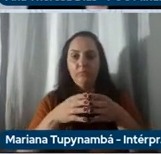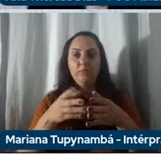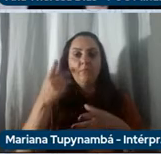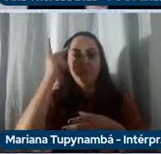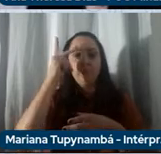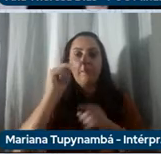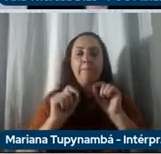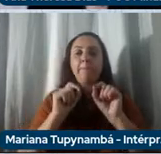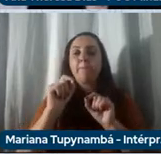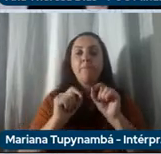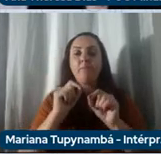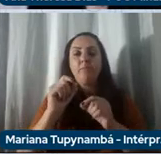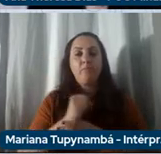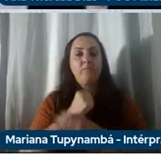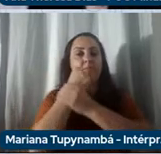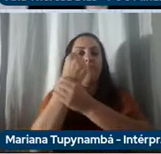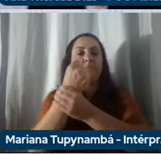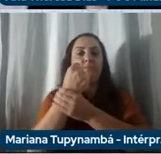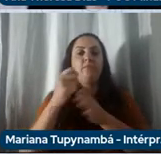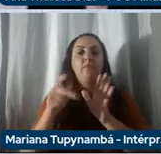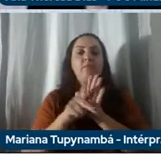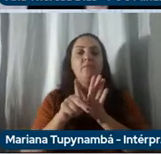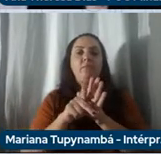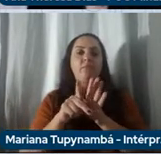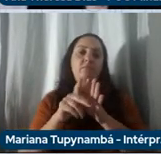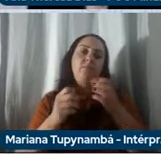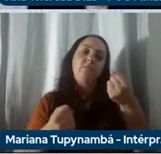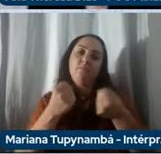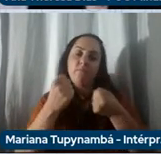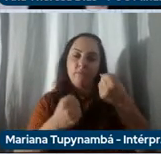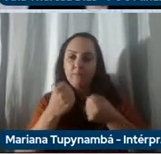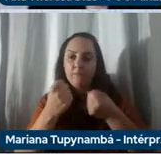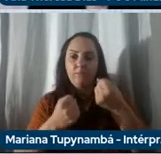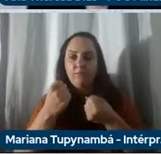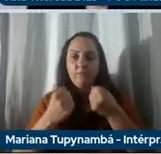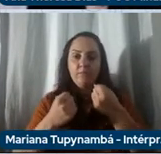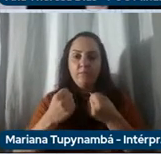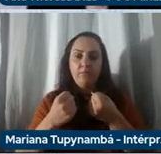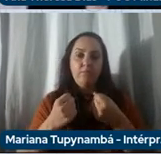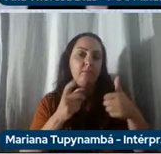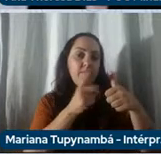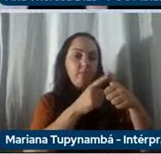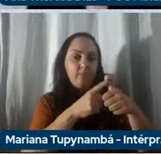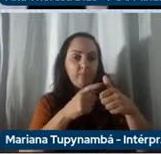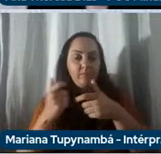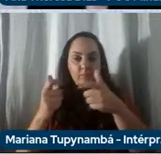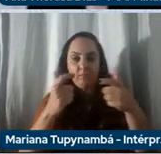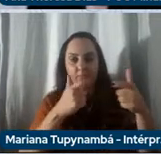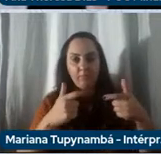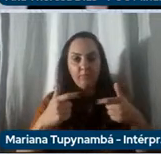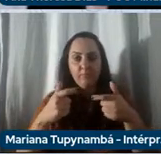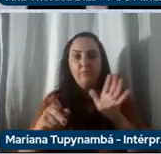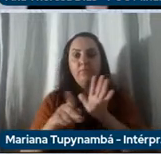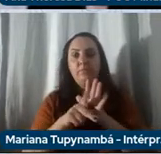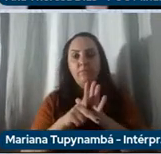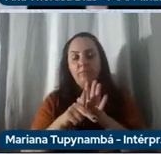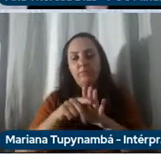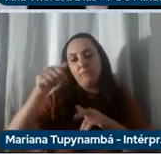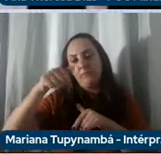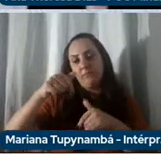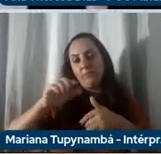Ativa Veicular, é o primeiro centro desse tipo na América Latina, capaz de gerar inovações e